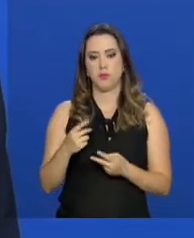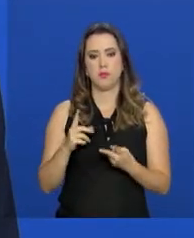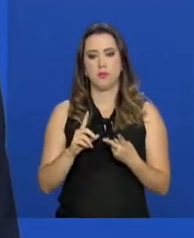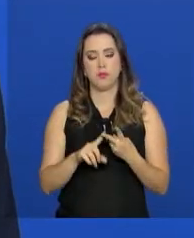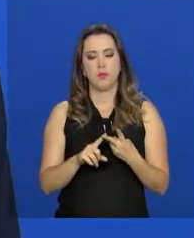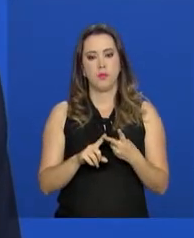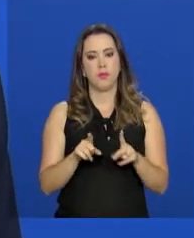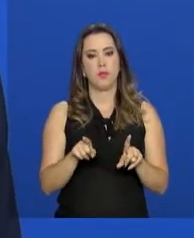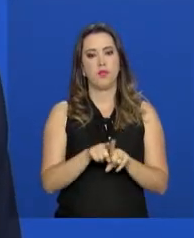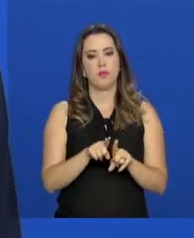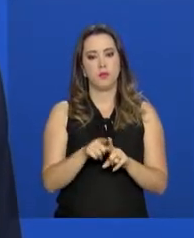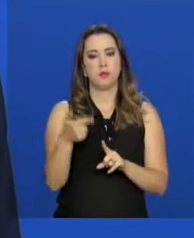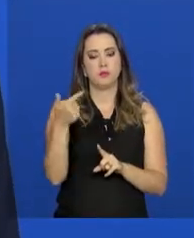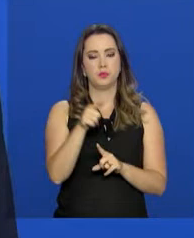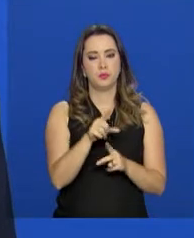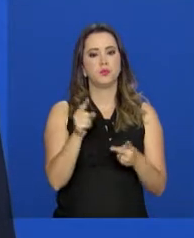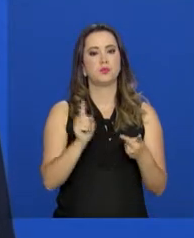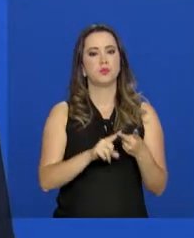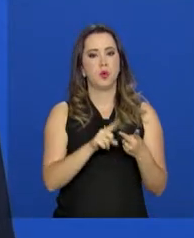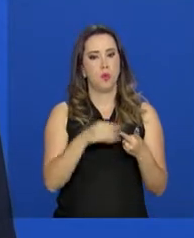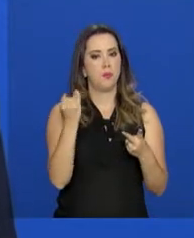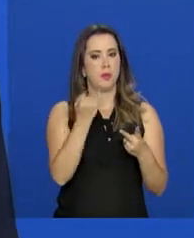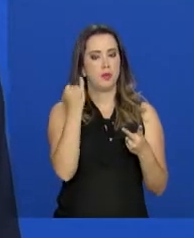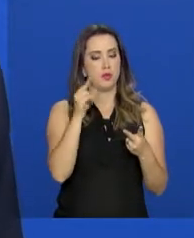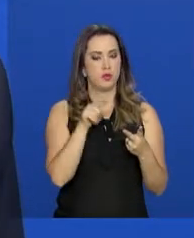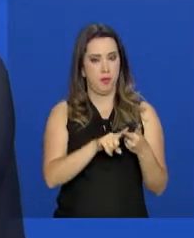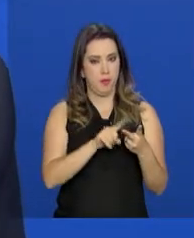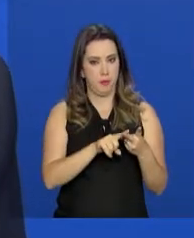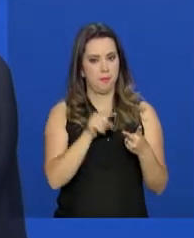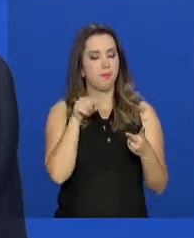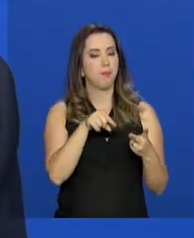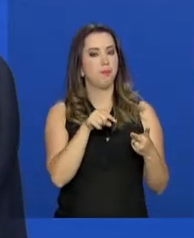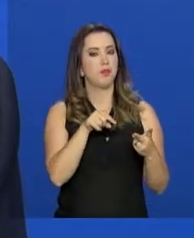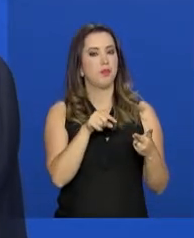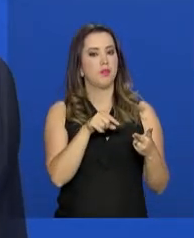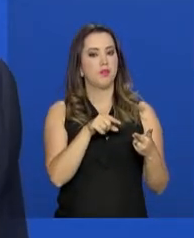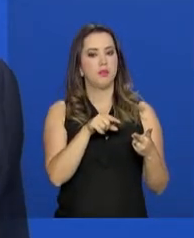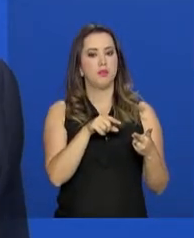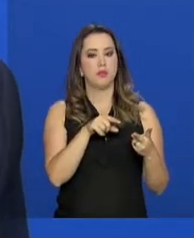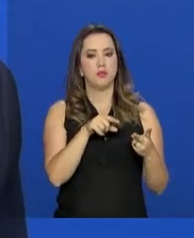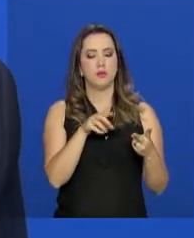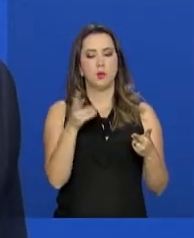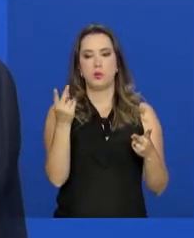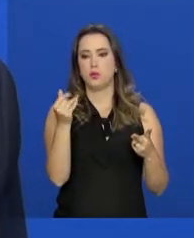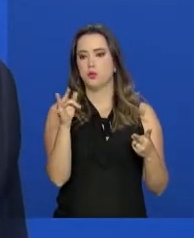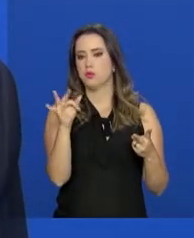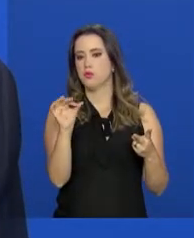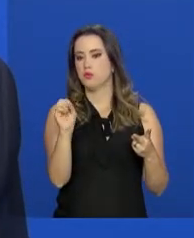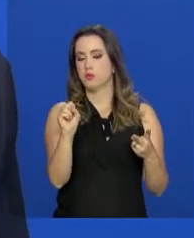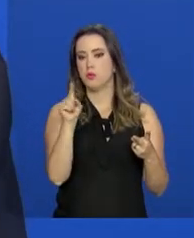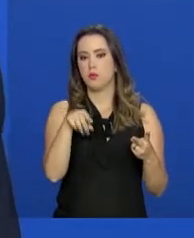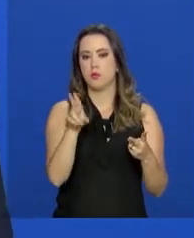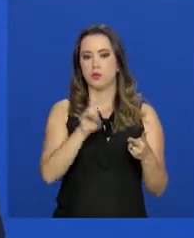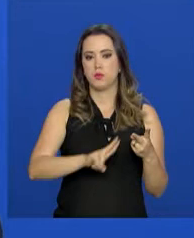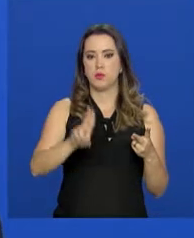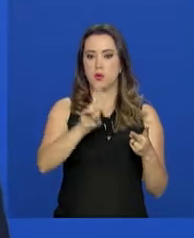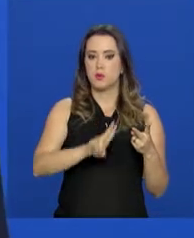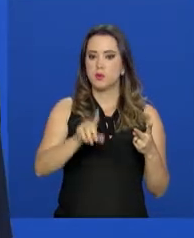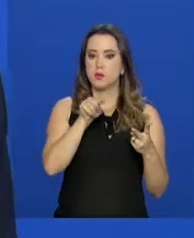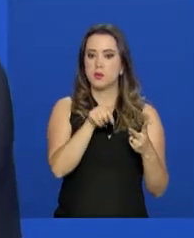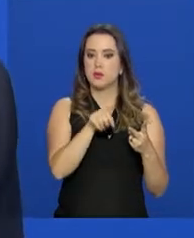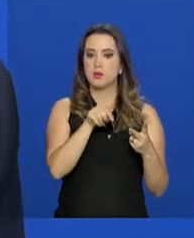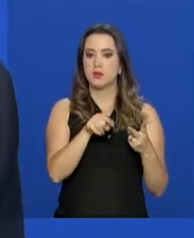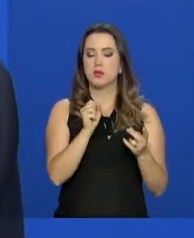Mas há uma outra finalidade tão relevante, que os recursos do FGTS são aplicados, são investidos